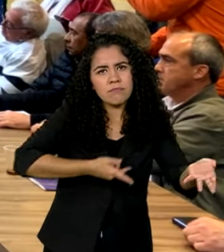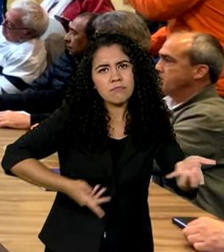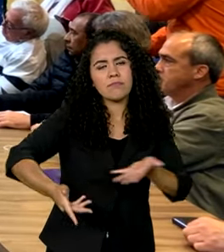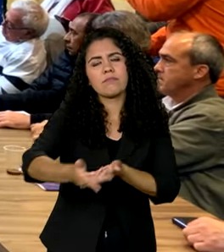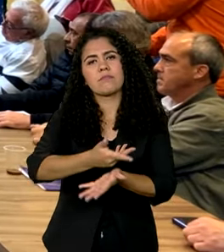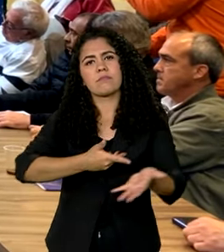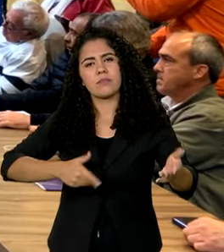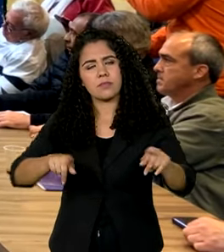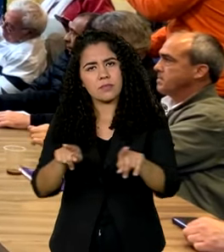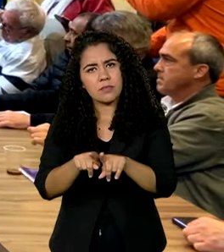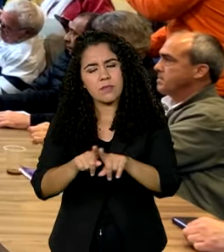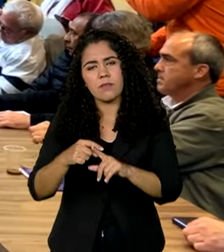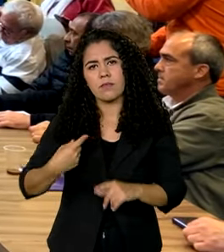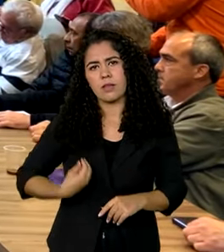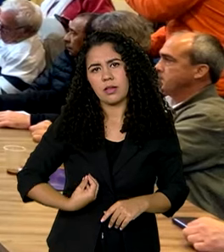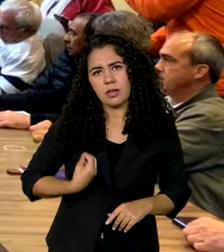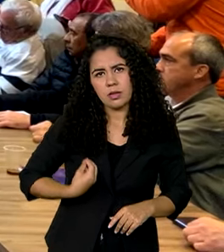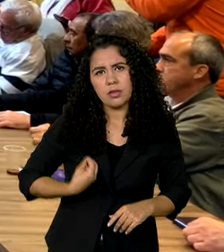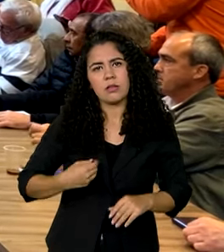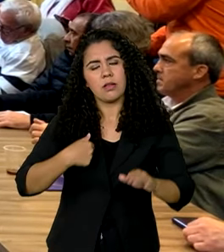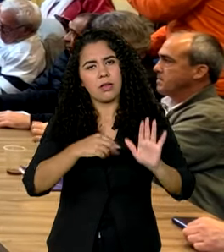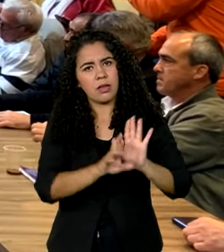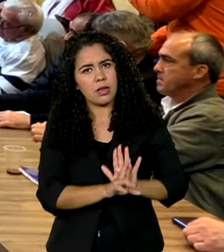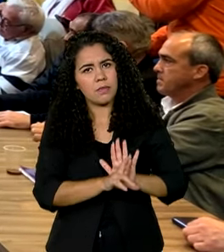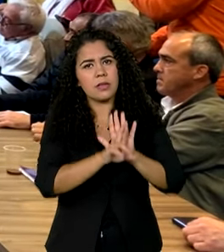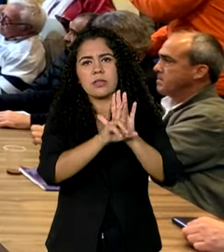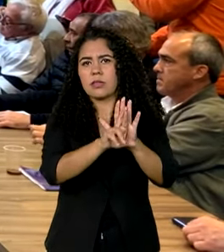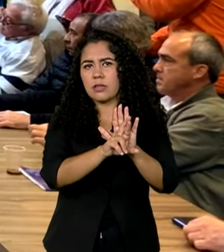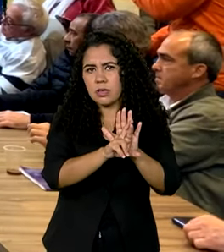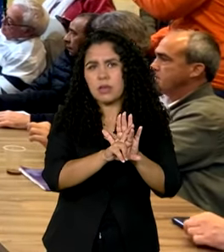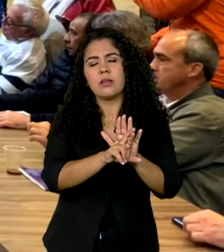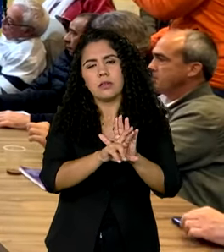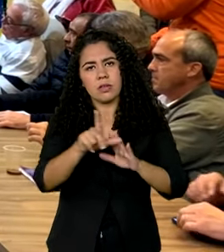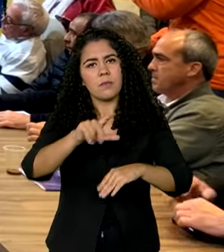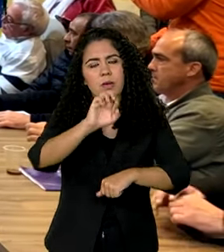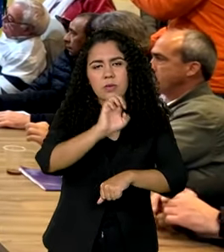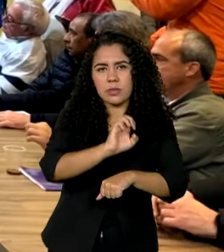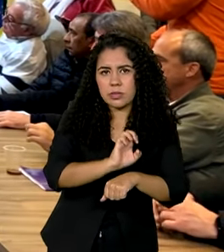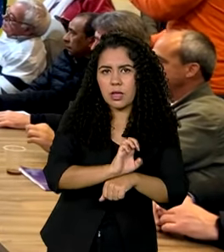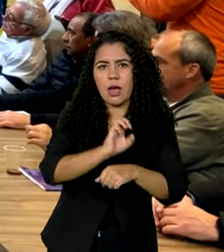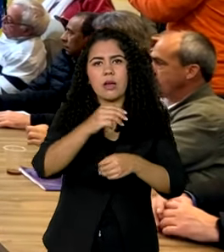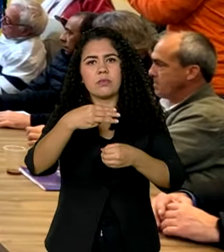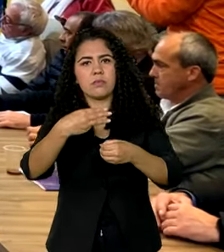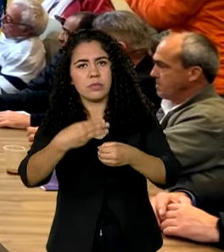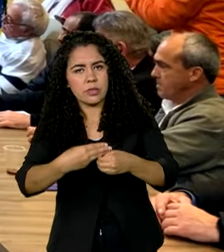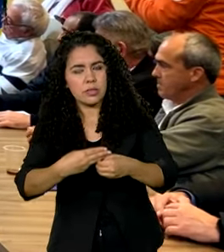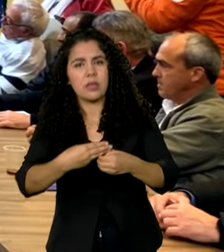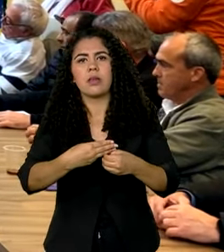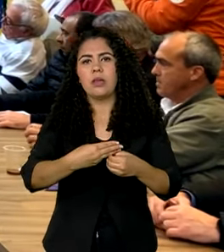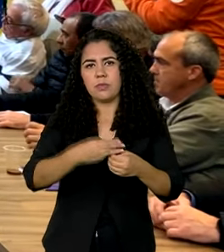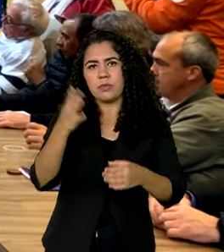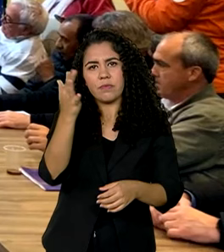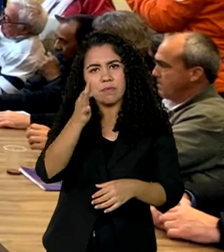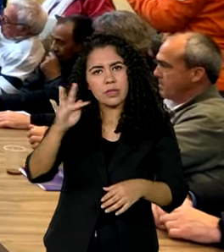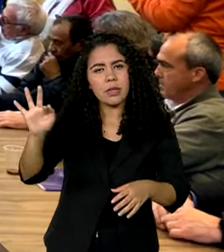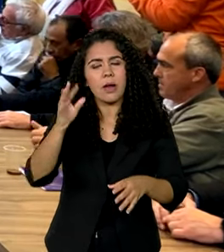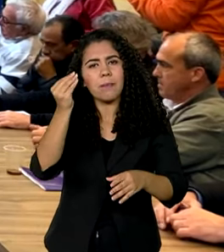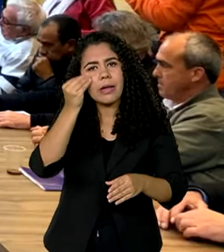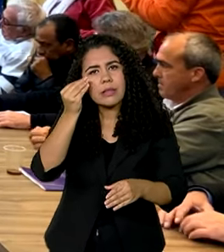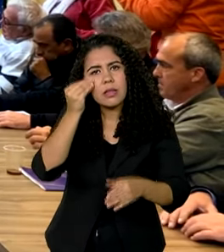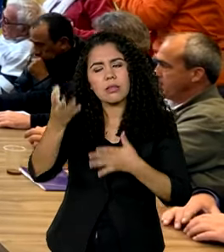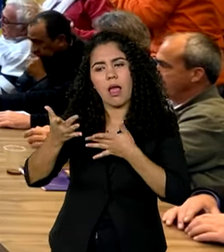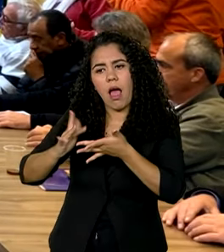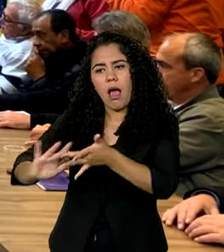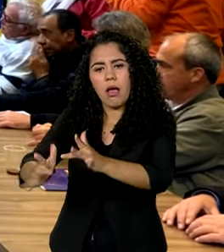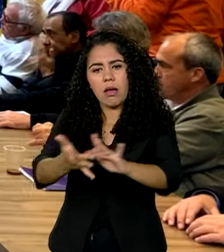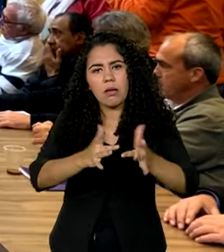aqui à disposição do governo do estado, das entidades, para tentar encurtar o caminho entre o Rio